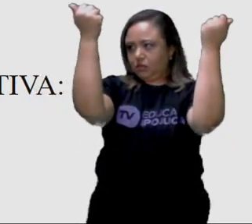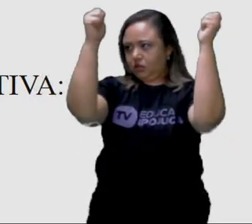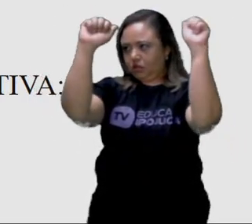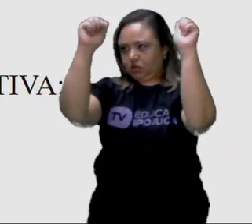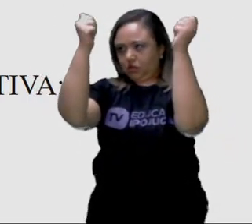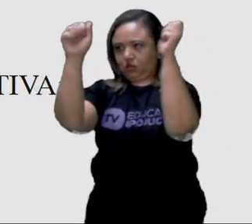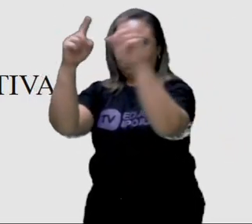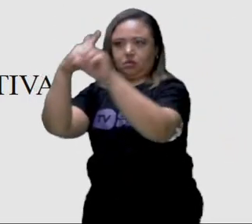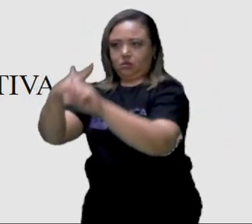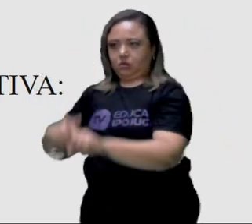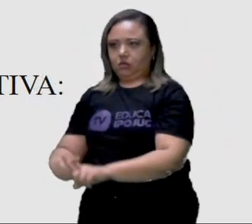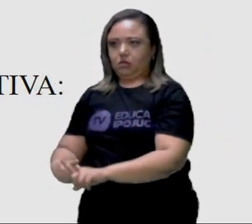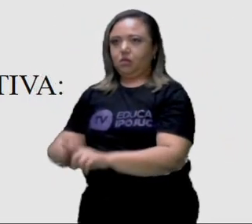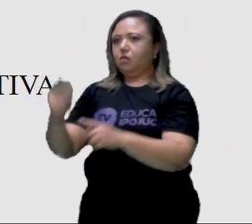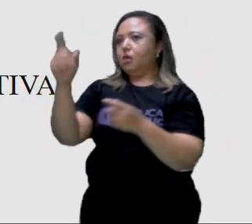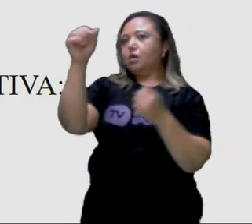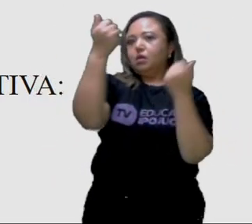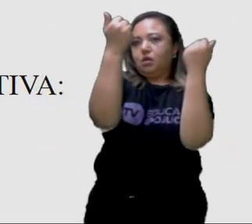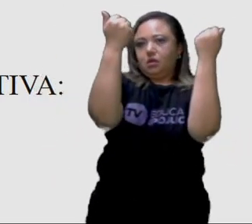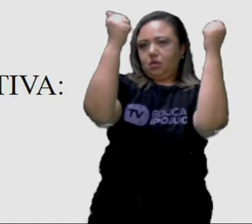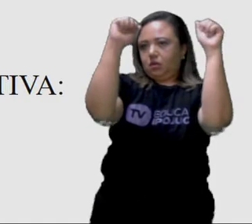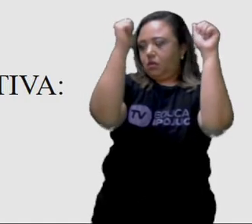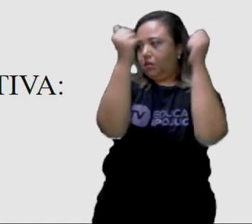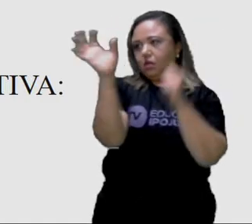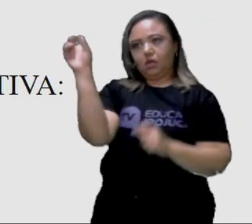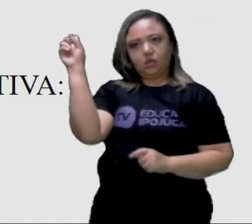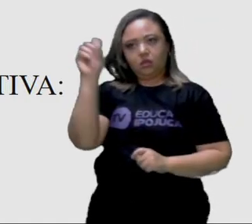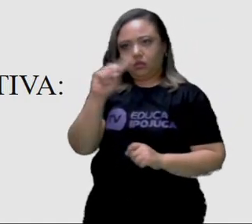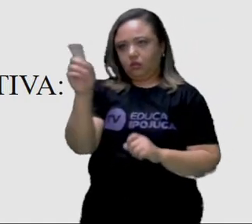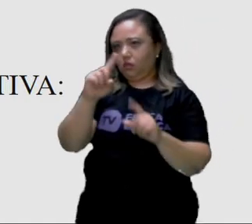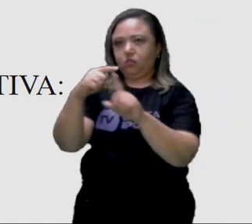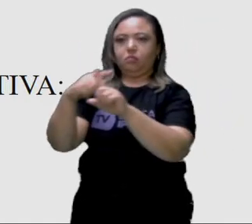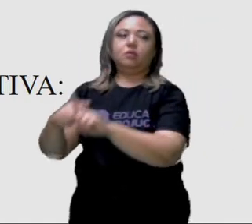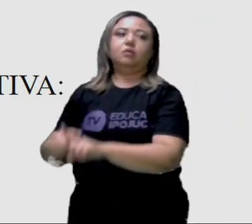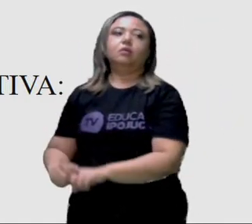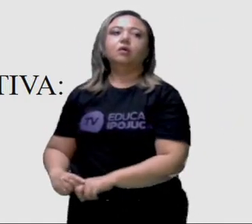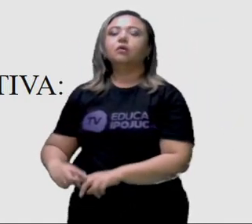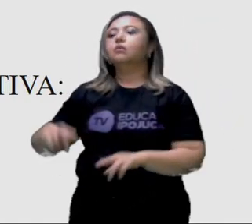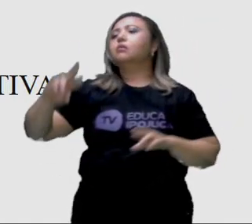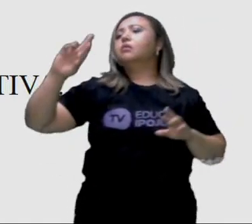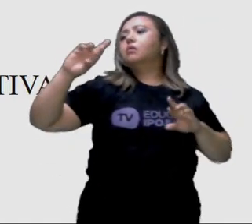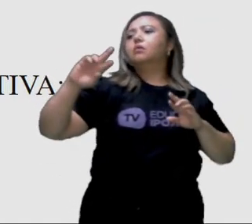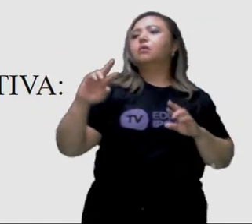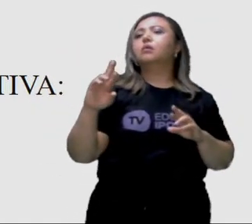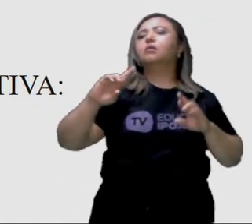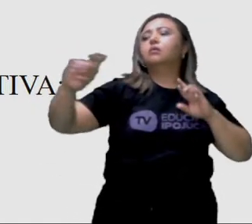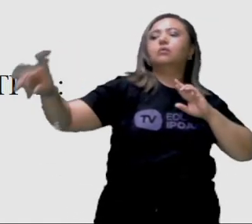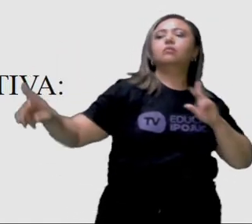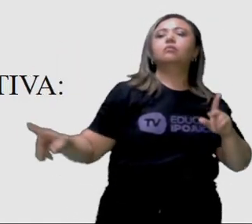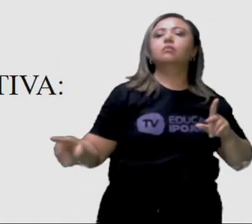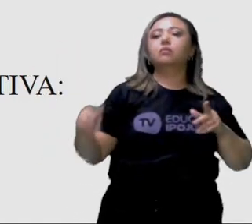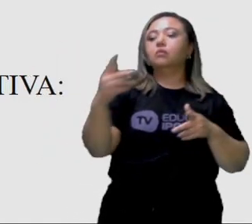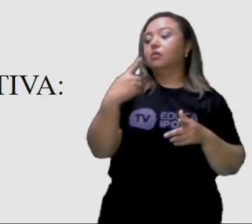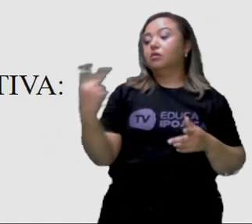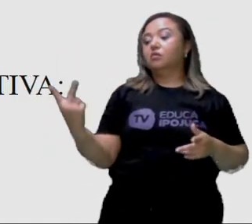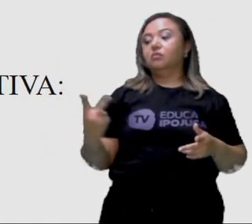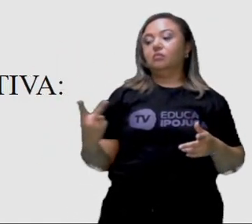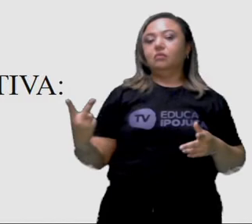ginástica não competitiva? Então, o que que você percebe das diferenças entre essas duas práticas, tá?